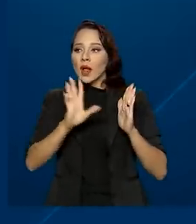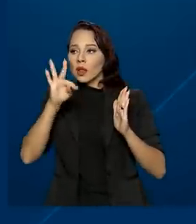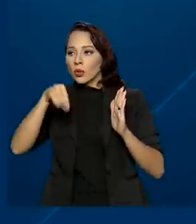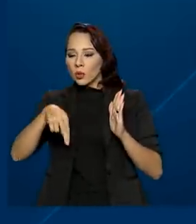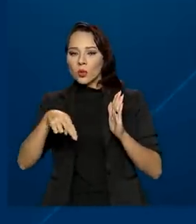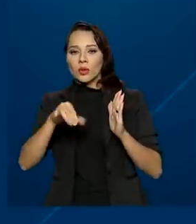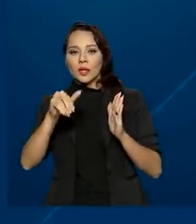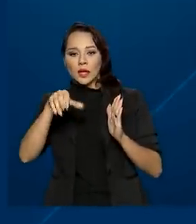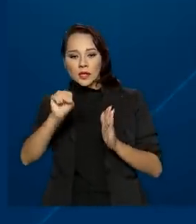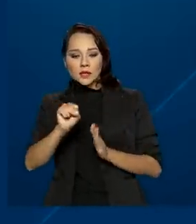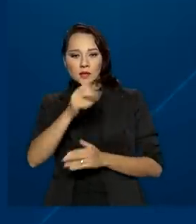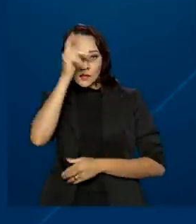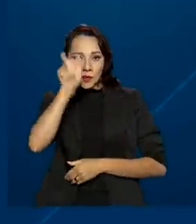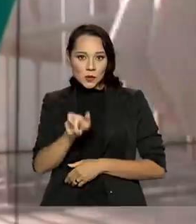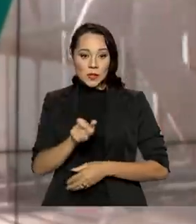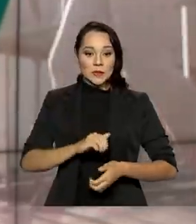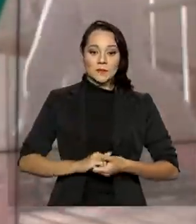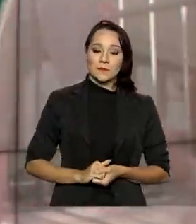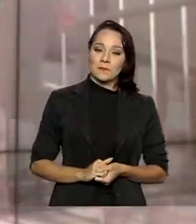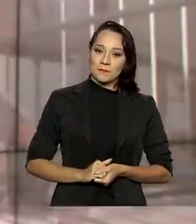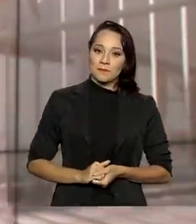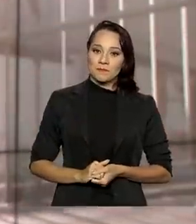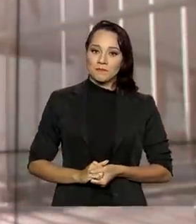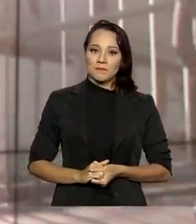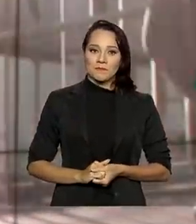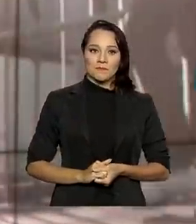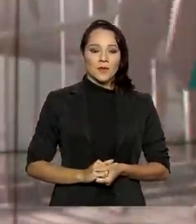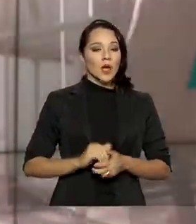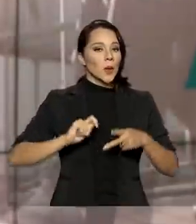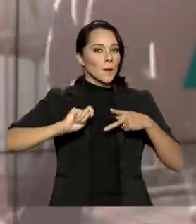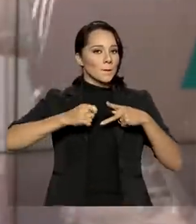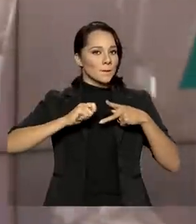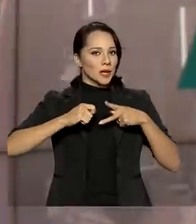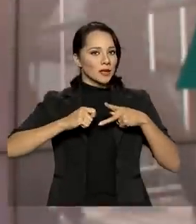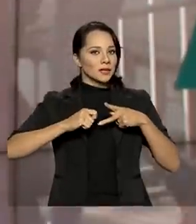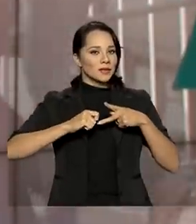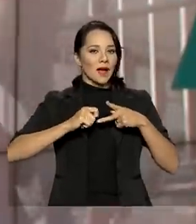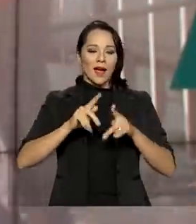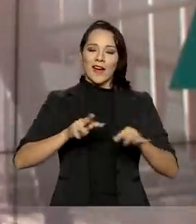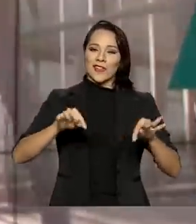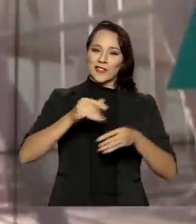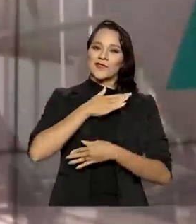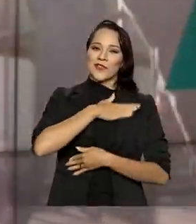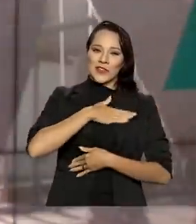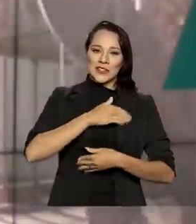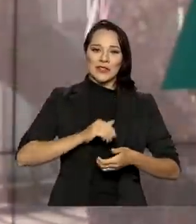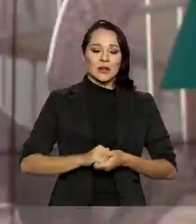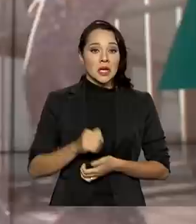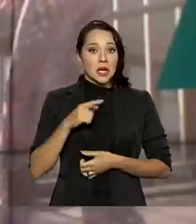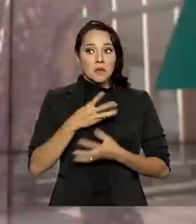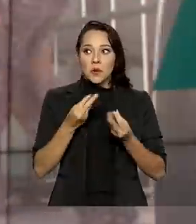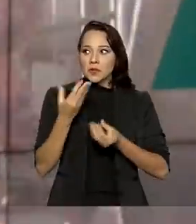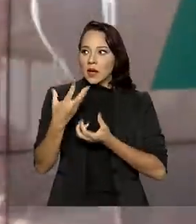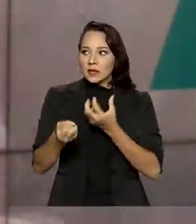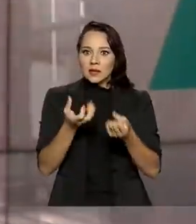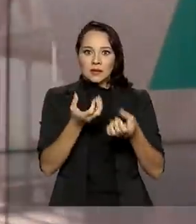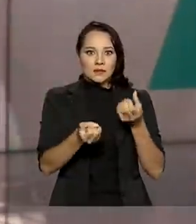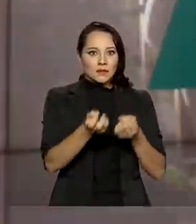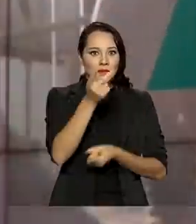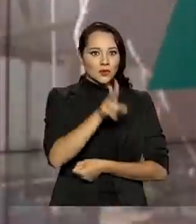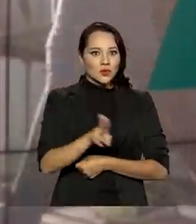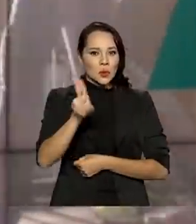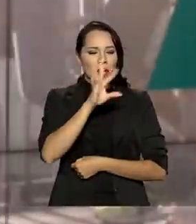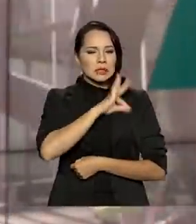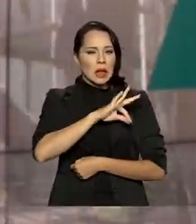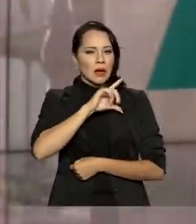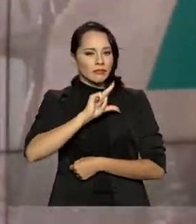NIS dos beneficiários. O PIX caiu no gosto popular e tem grande adesão entre usuários de